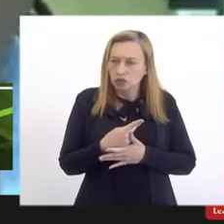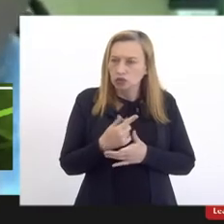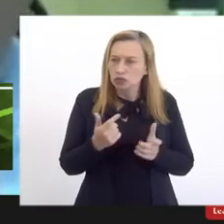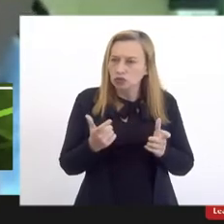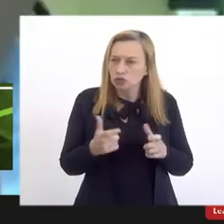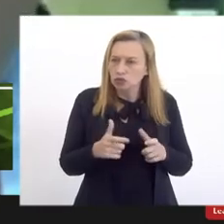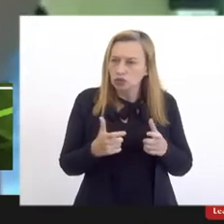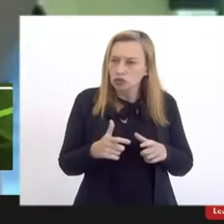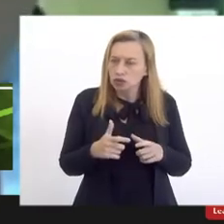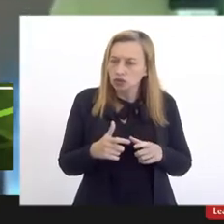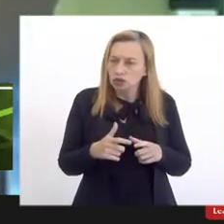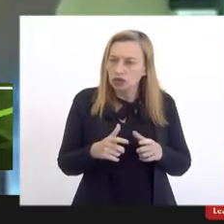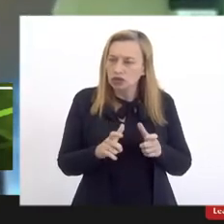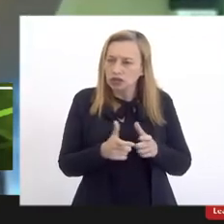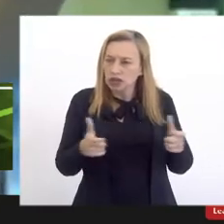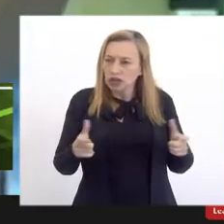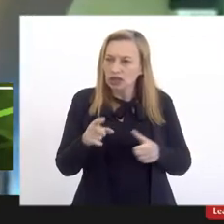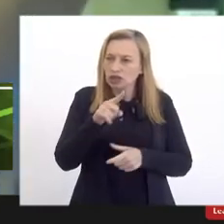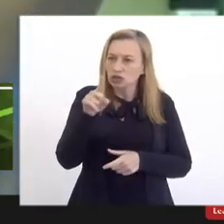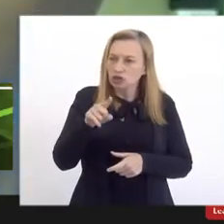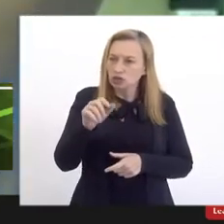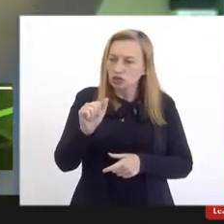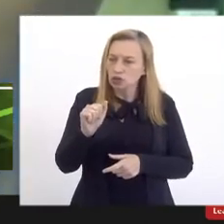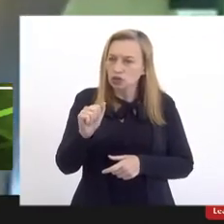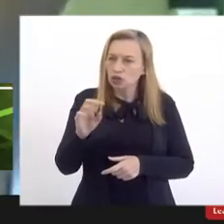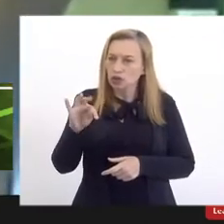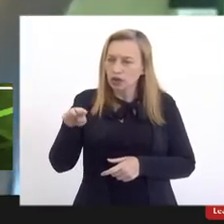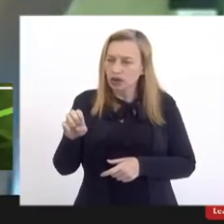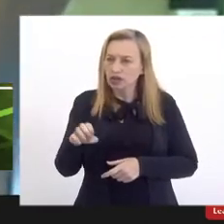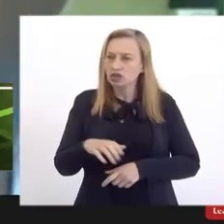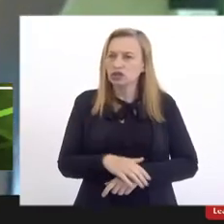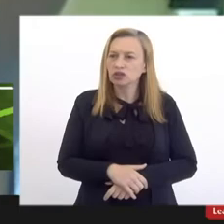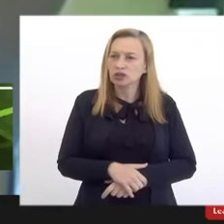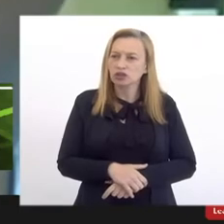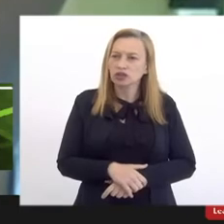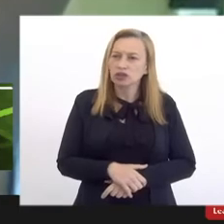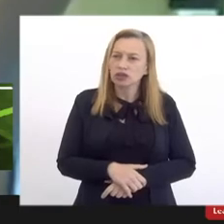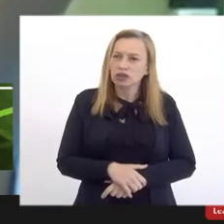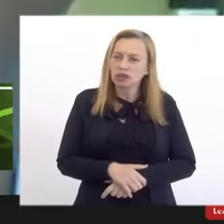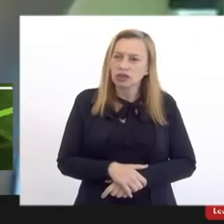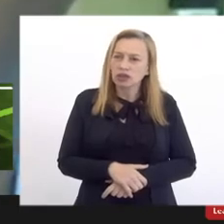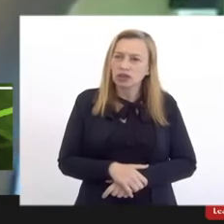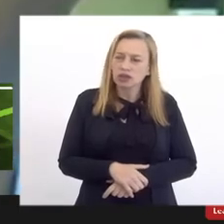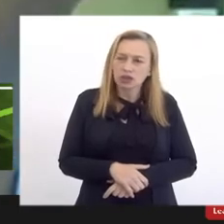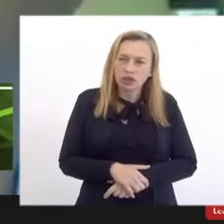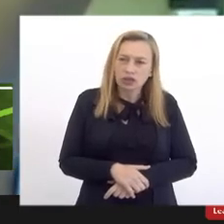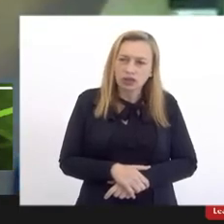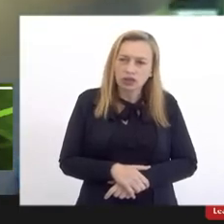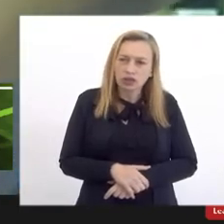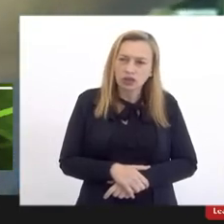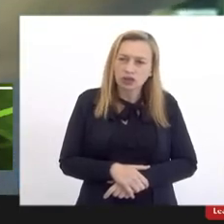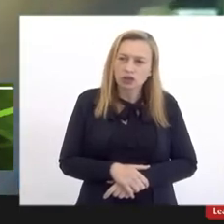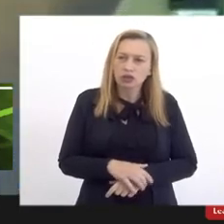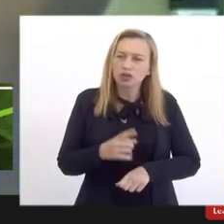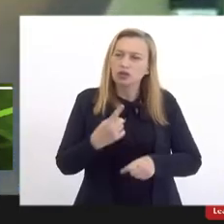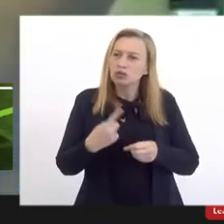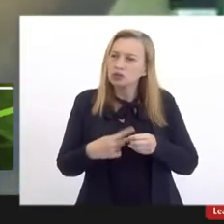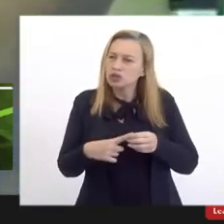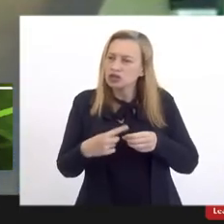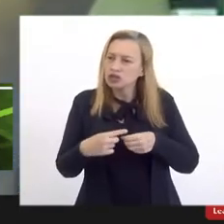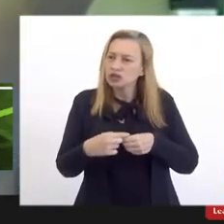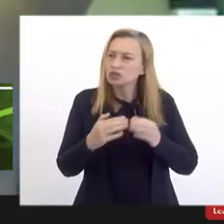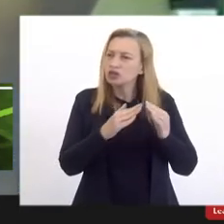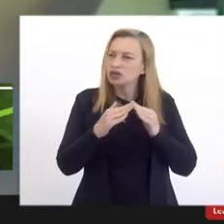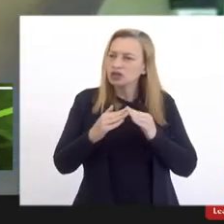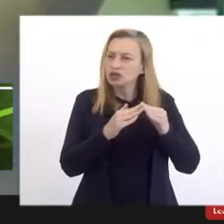grande Zona Oeste, que tem alguns grandes bairros, a P5, e municípios vizinhos que a UES